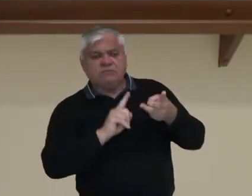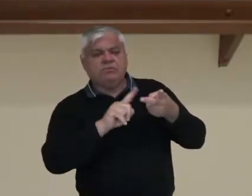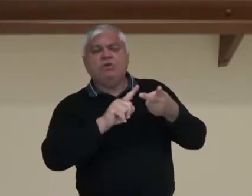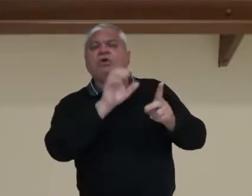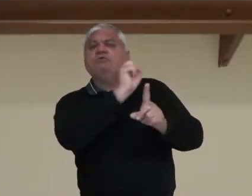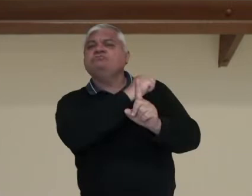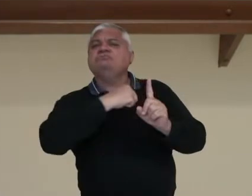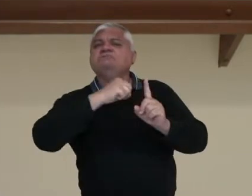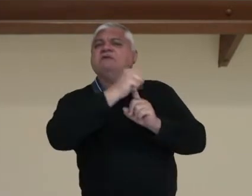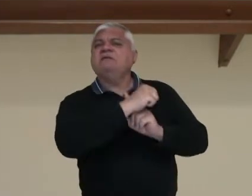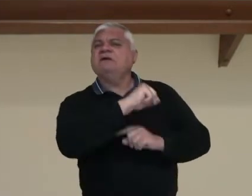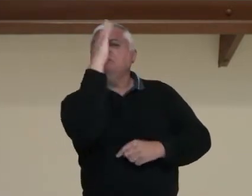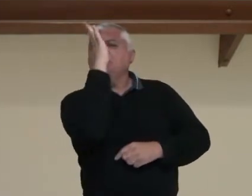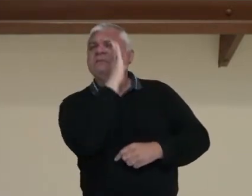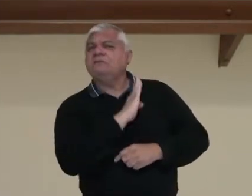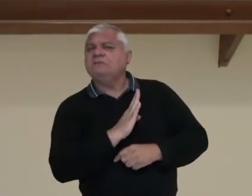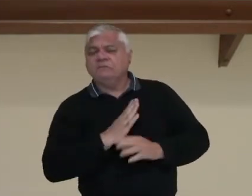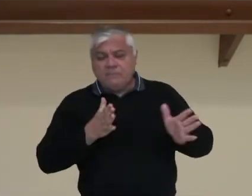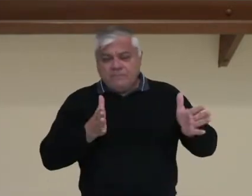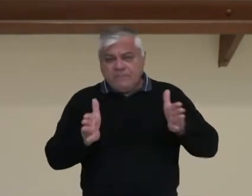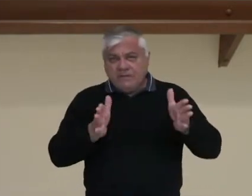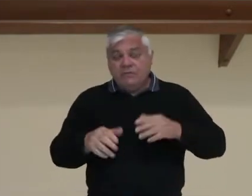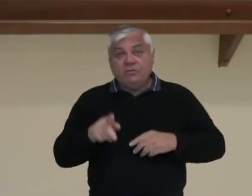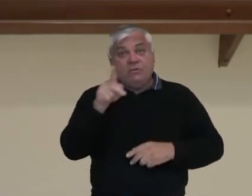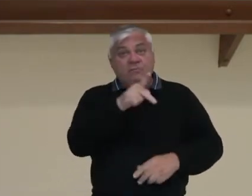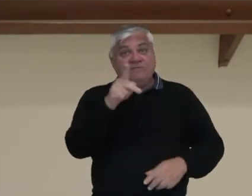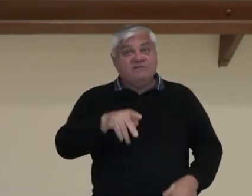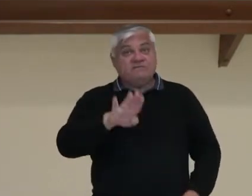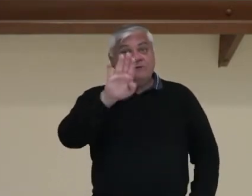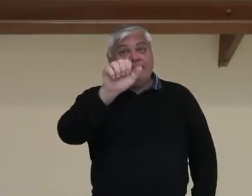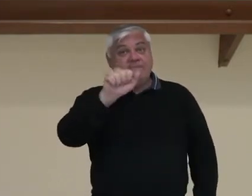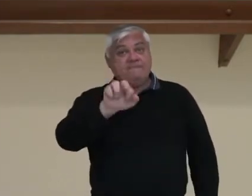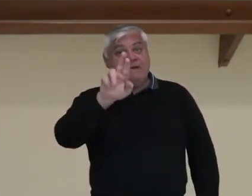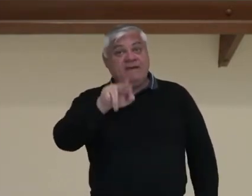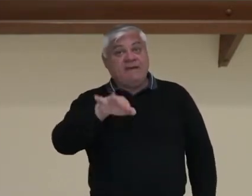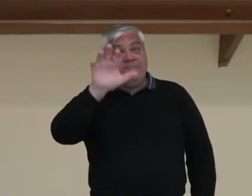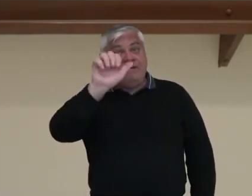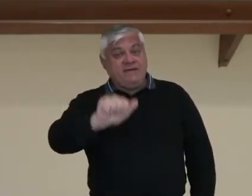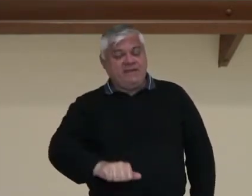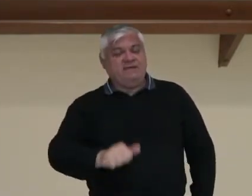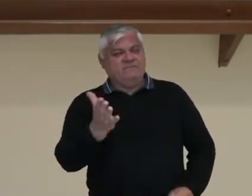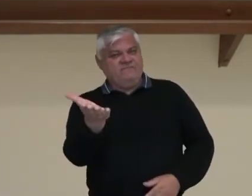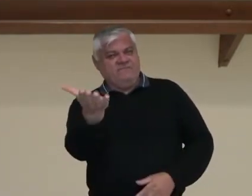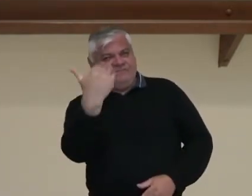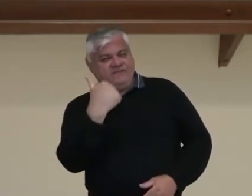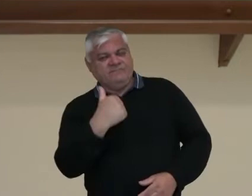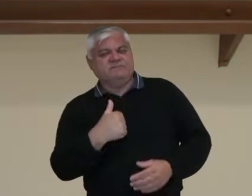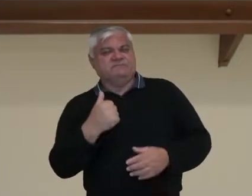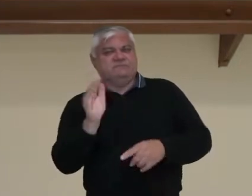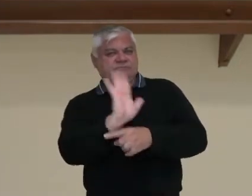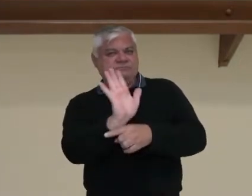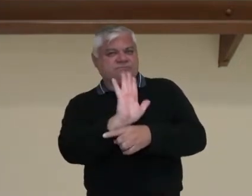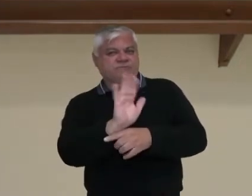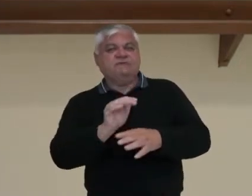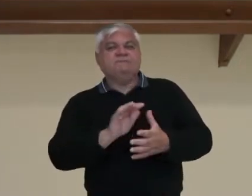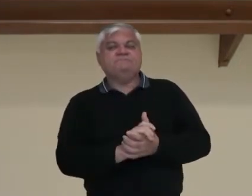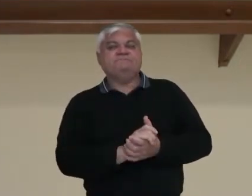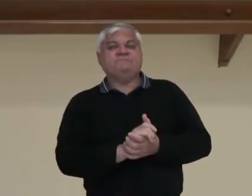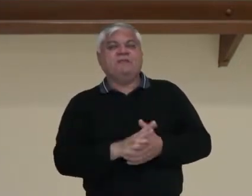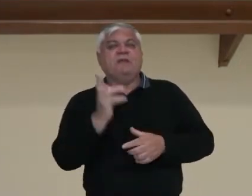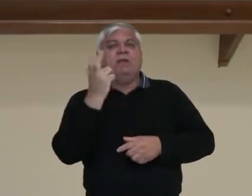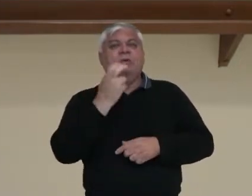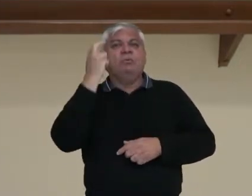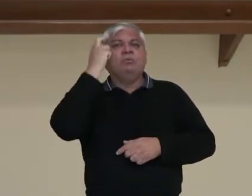naquele período. Sou a professora Bárbara Furquim e vou acompanhar vocês nesse vídeo. Cultura